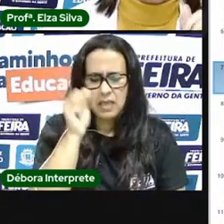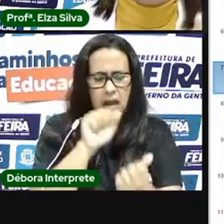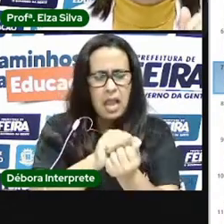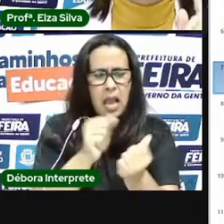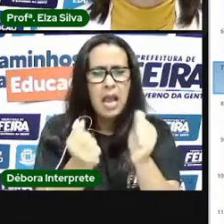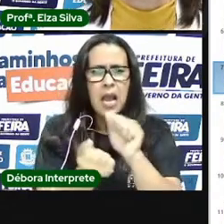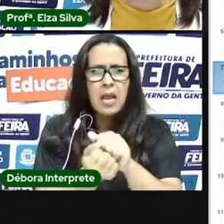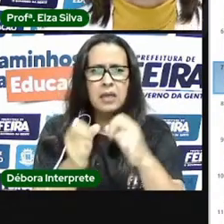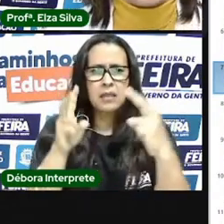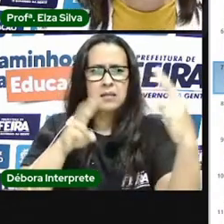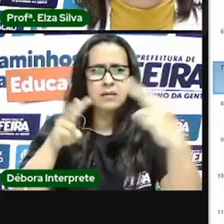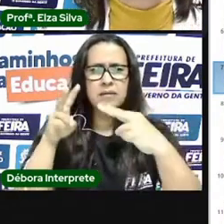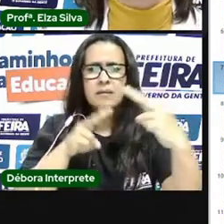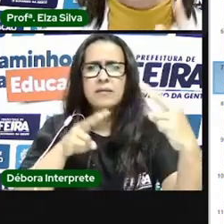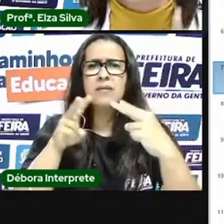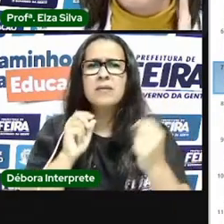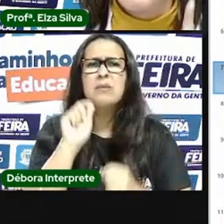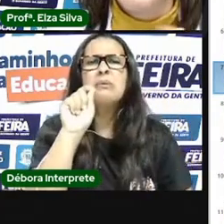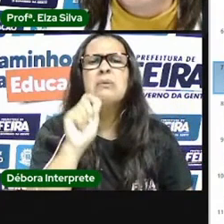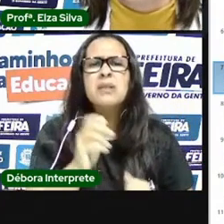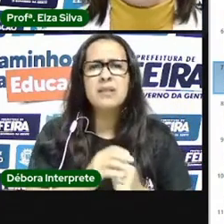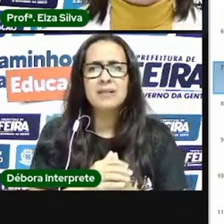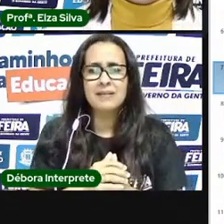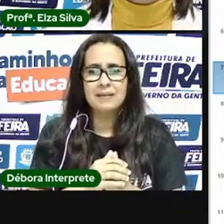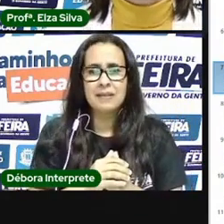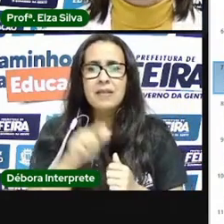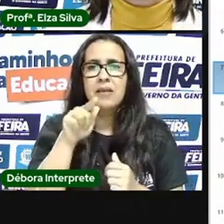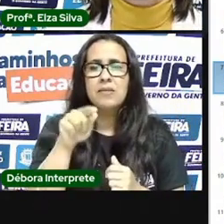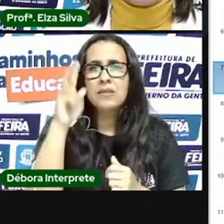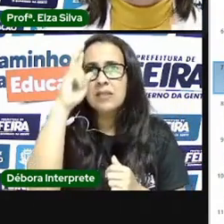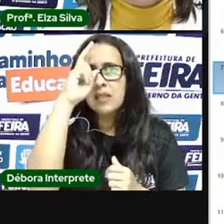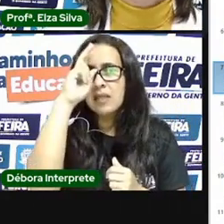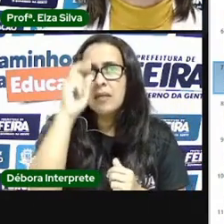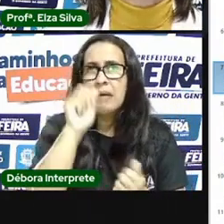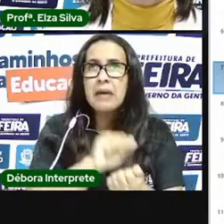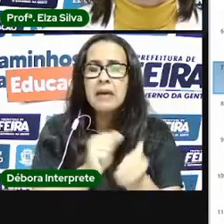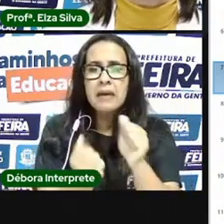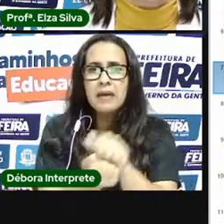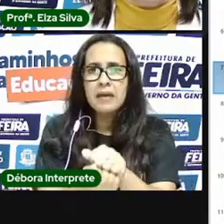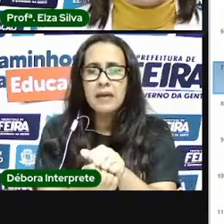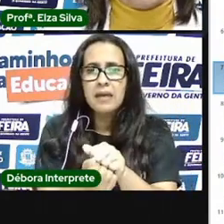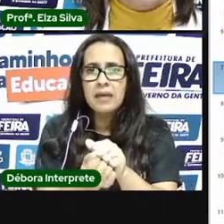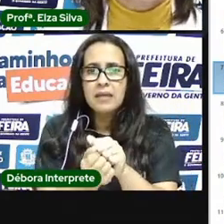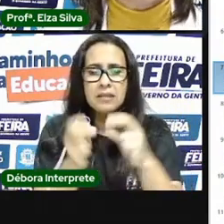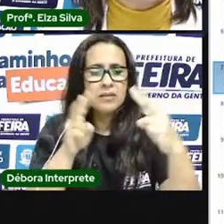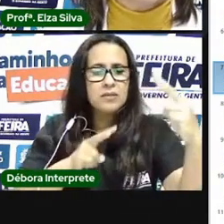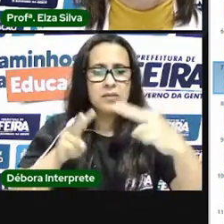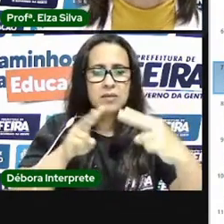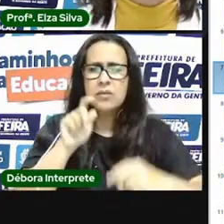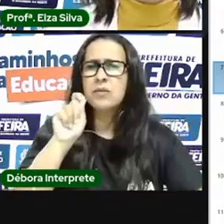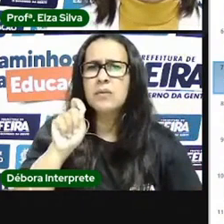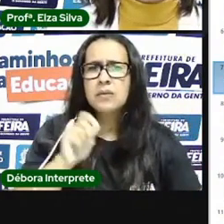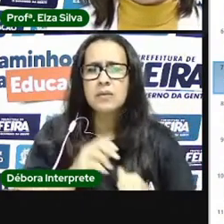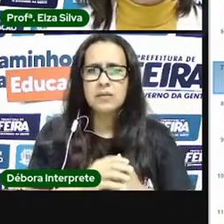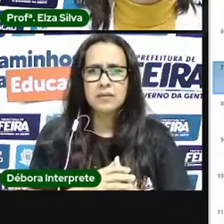Quais exemplos de artes visuais você se lembra no seu dia a dia? Onde e como